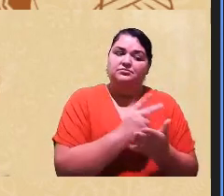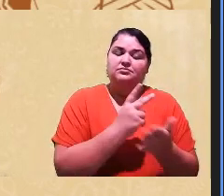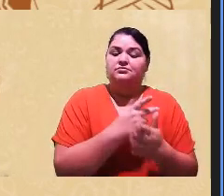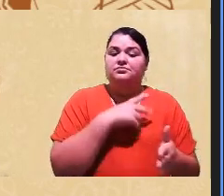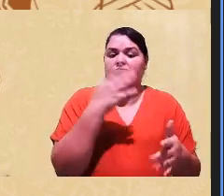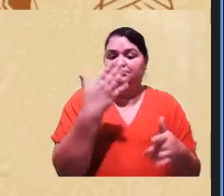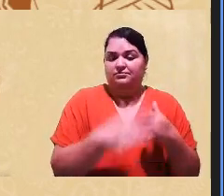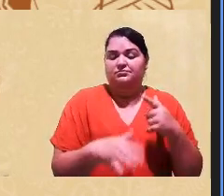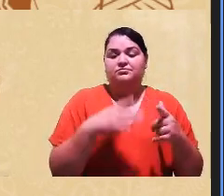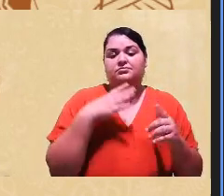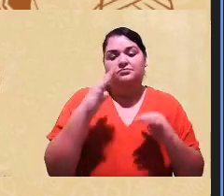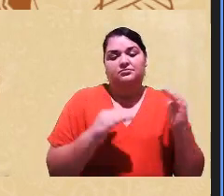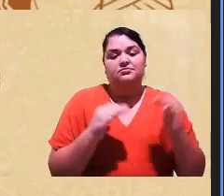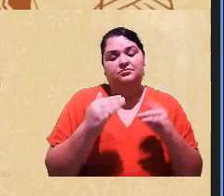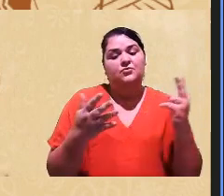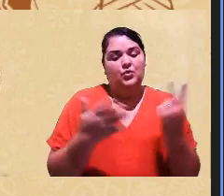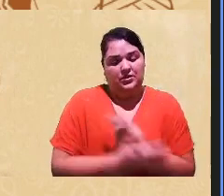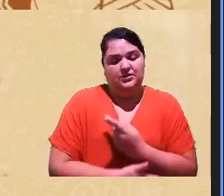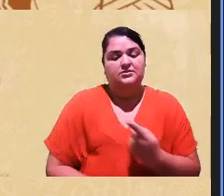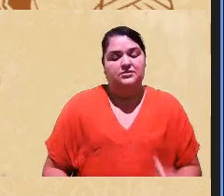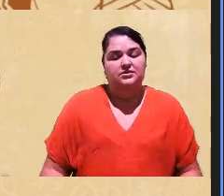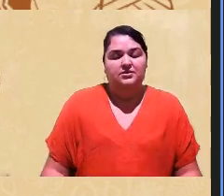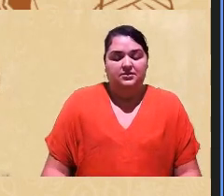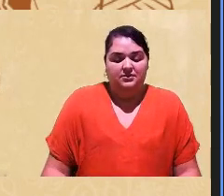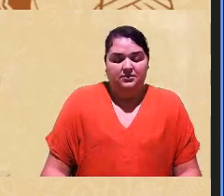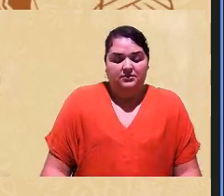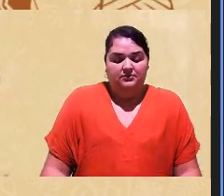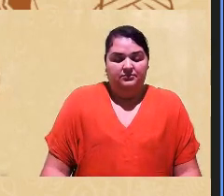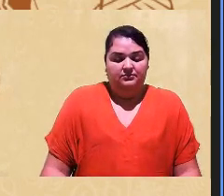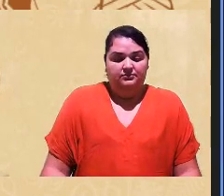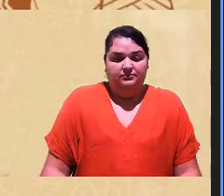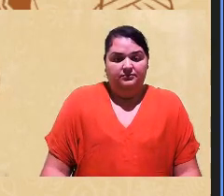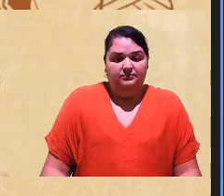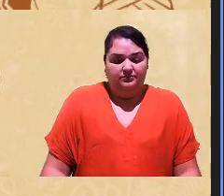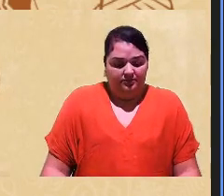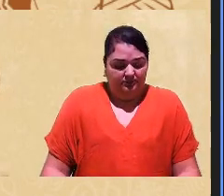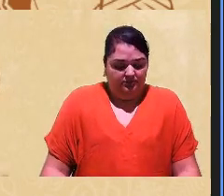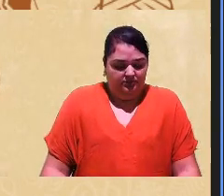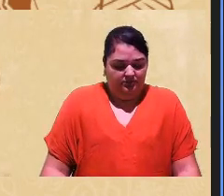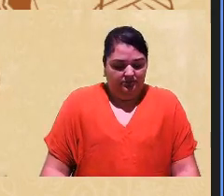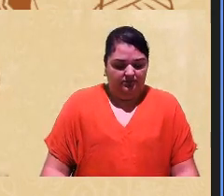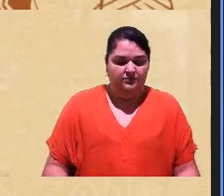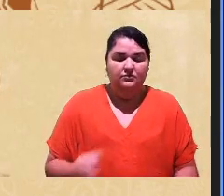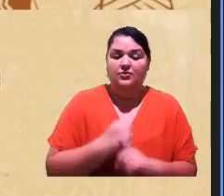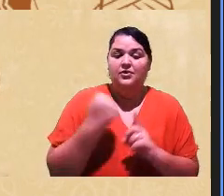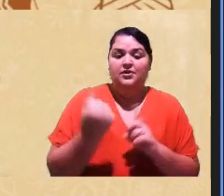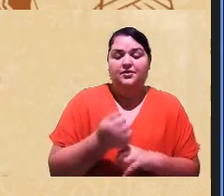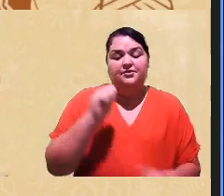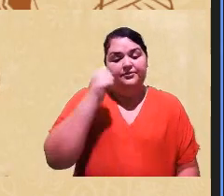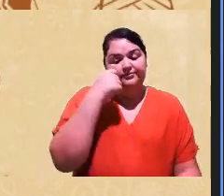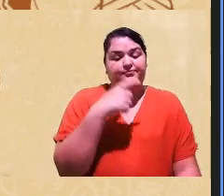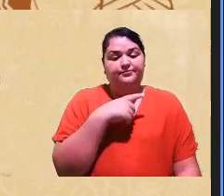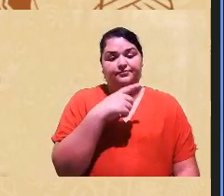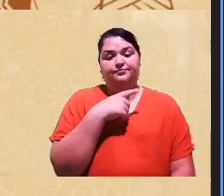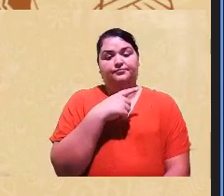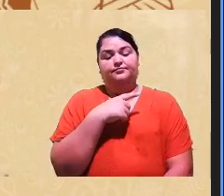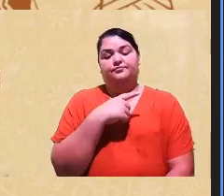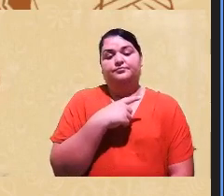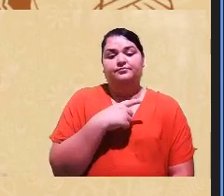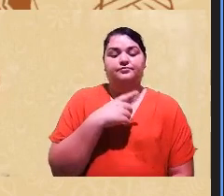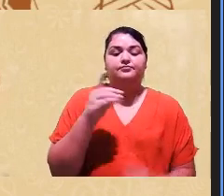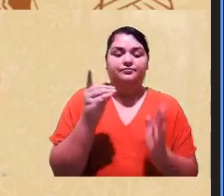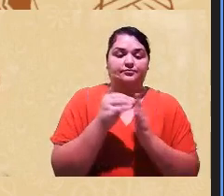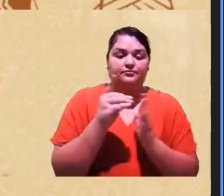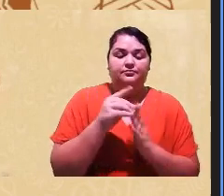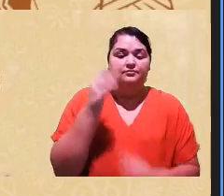que acontece e para a população negra se houver um indígena e sabendo